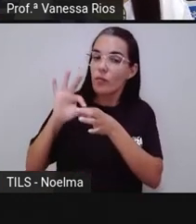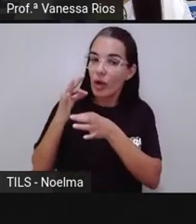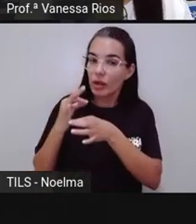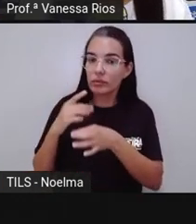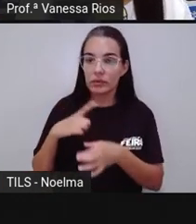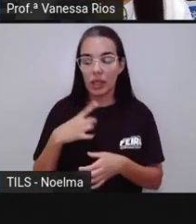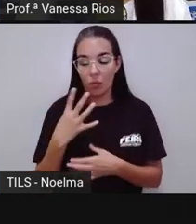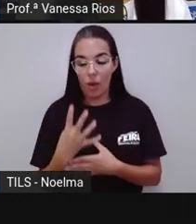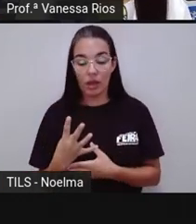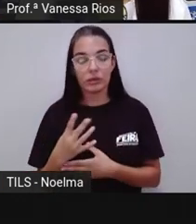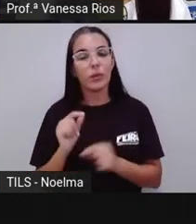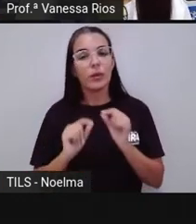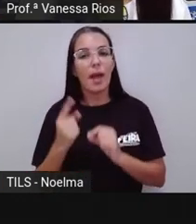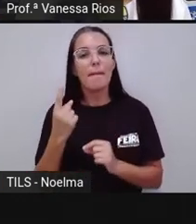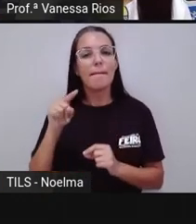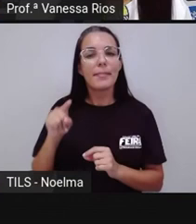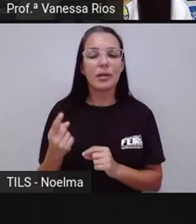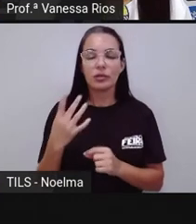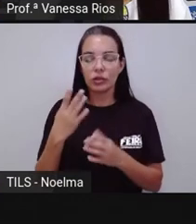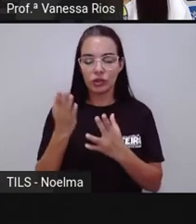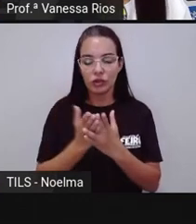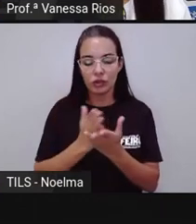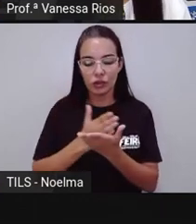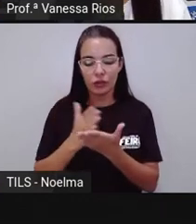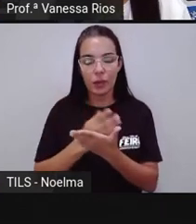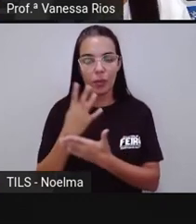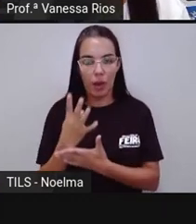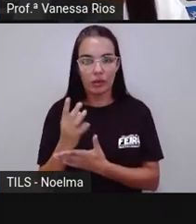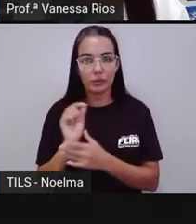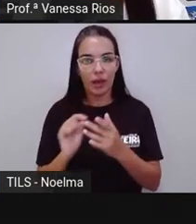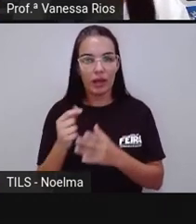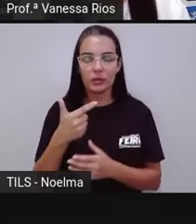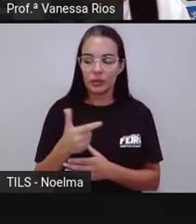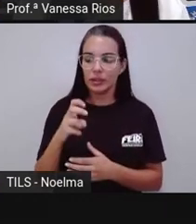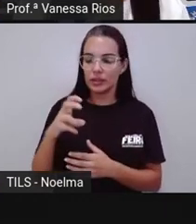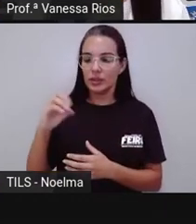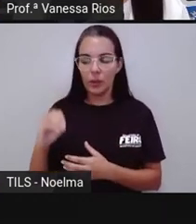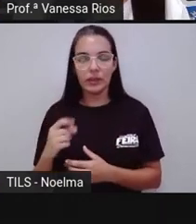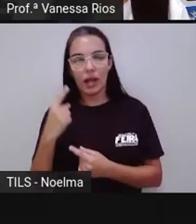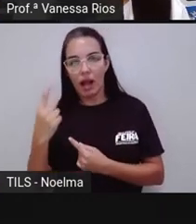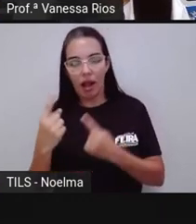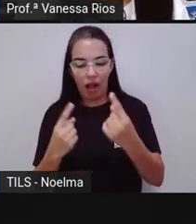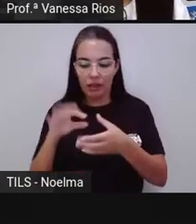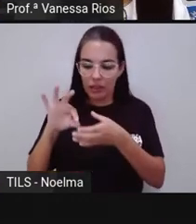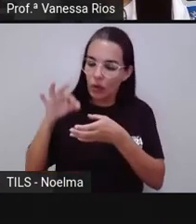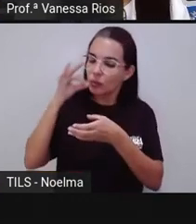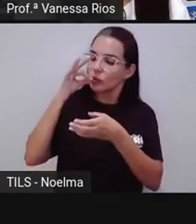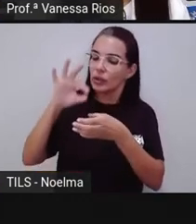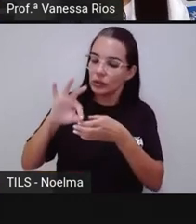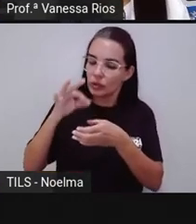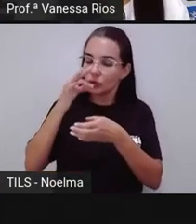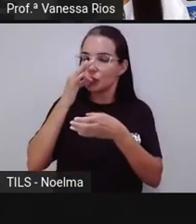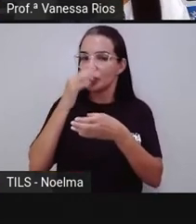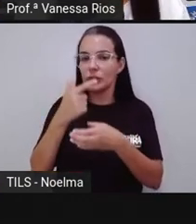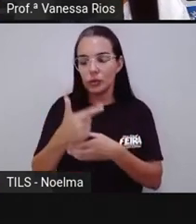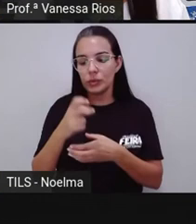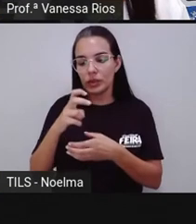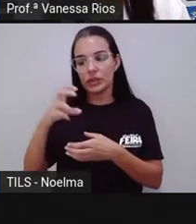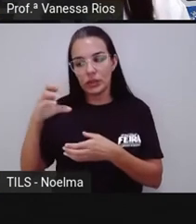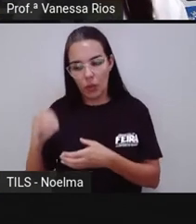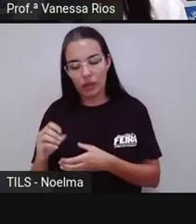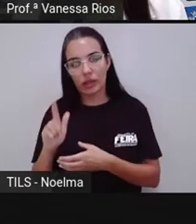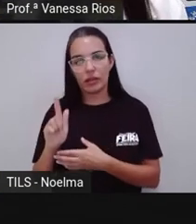uva, que eu tenho quatro, mil dividido por quatro é igual a 250. Então, cada cachinho de uva aí tem 250